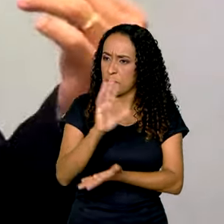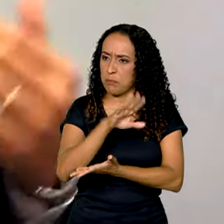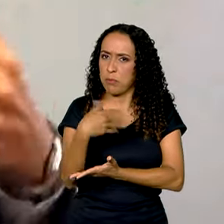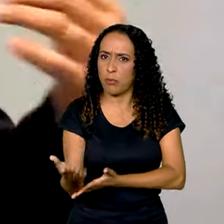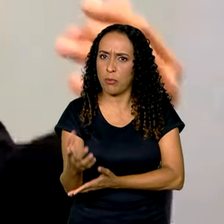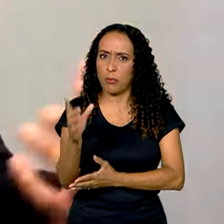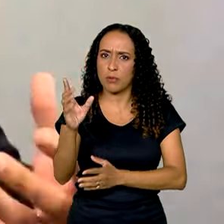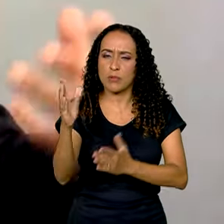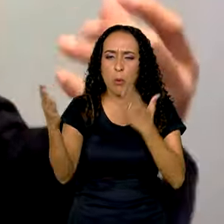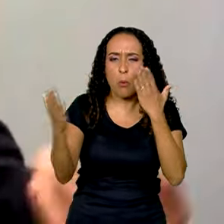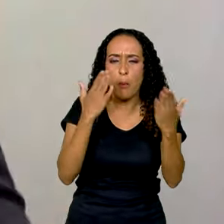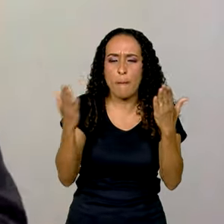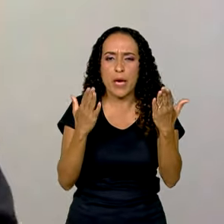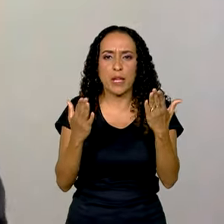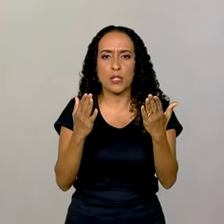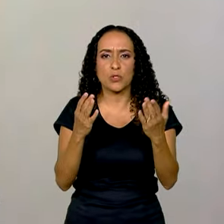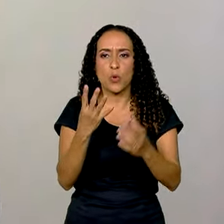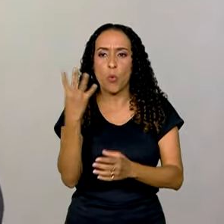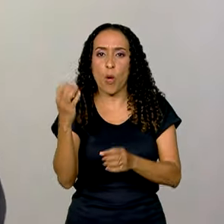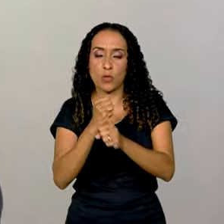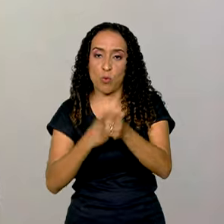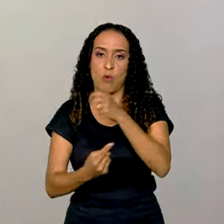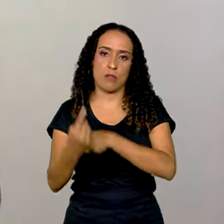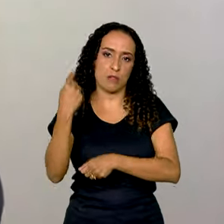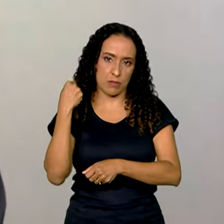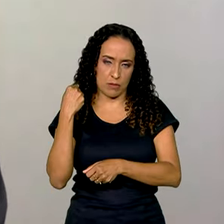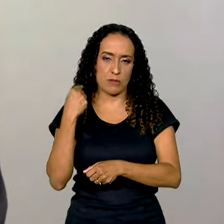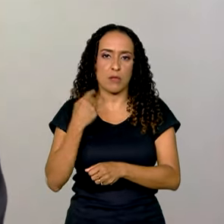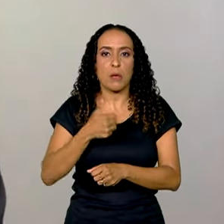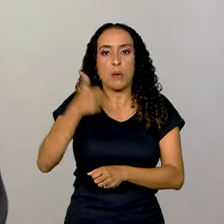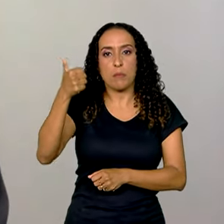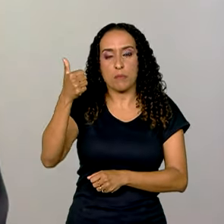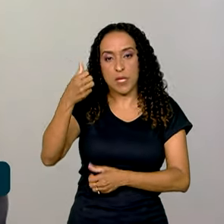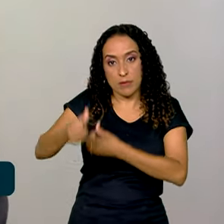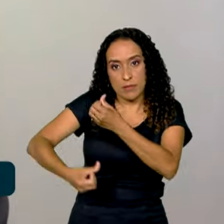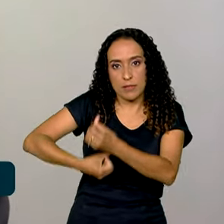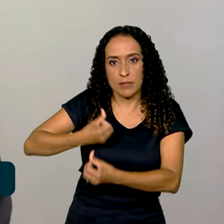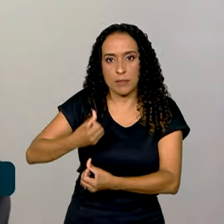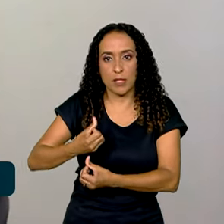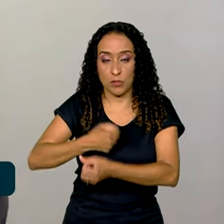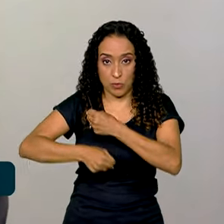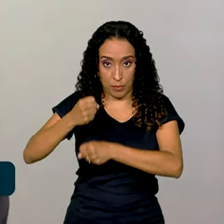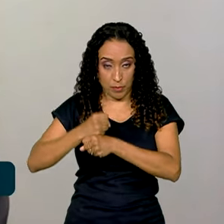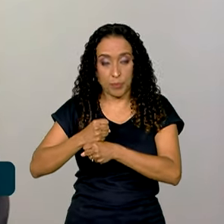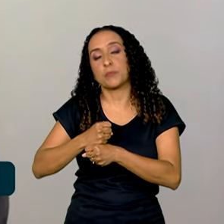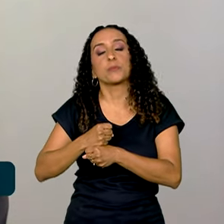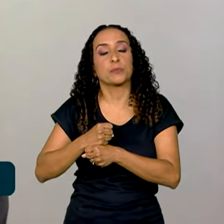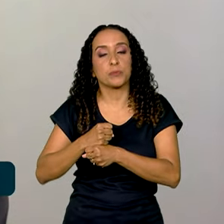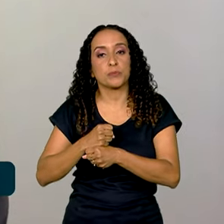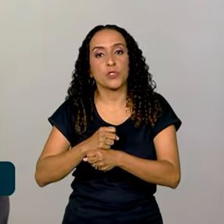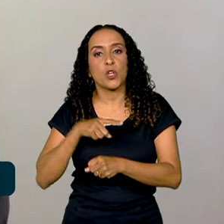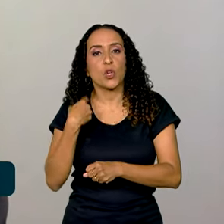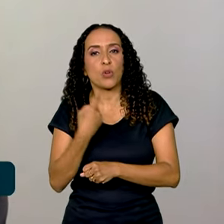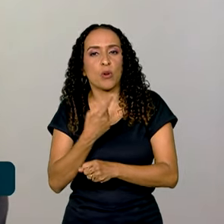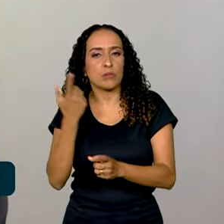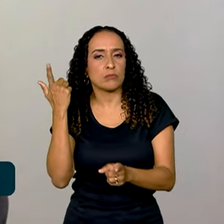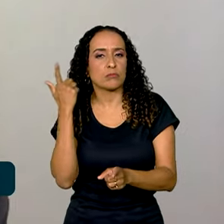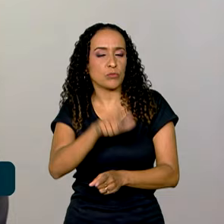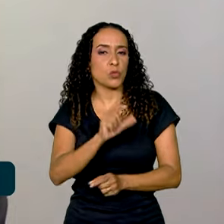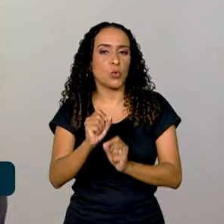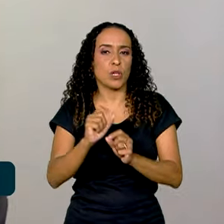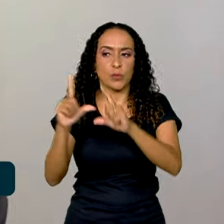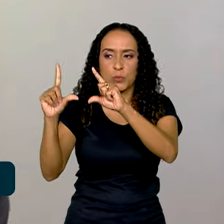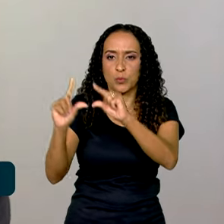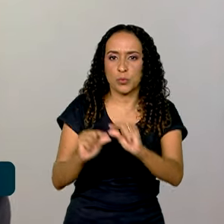comparado com a média dos quatro anos anteriores. No primeiro semestre do ano passado, nós alcançamos uma